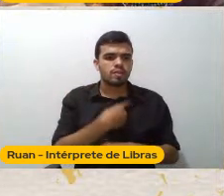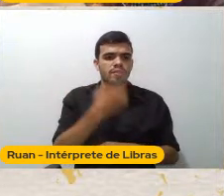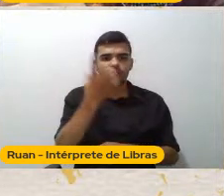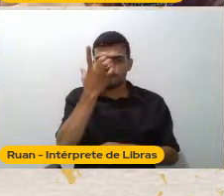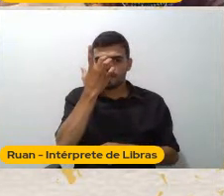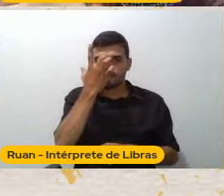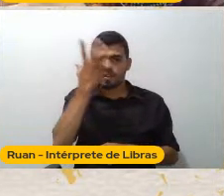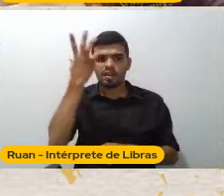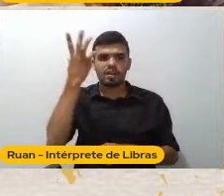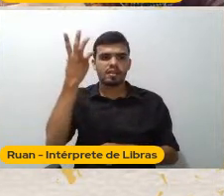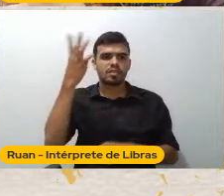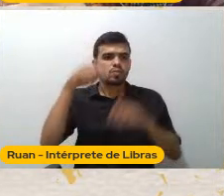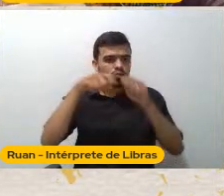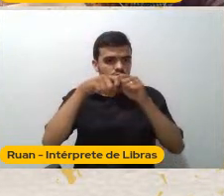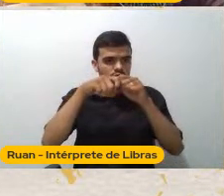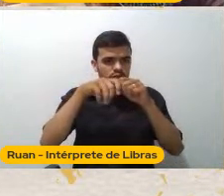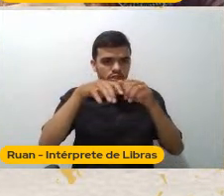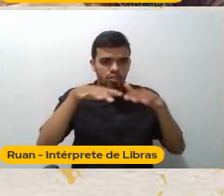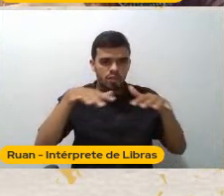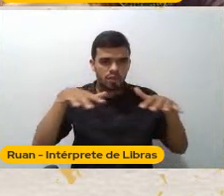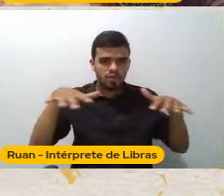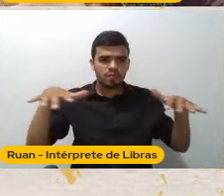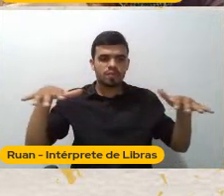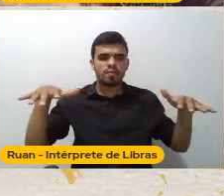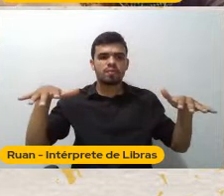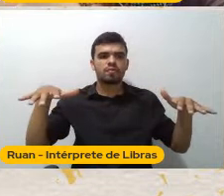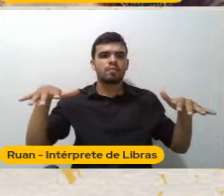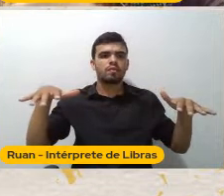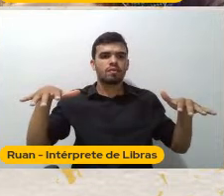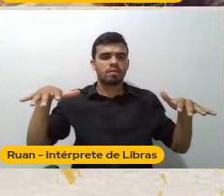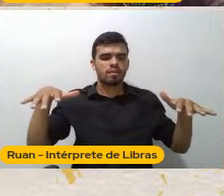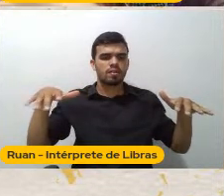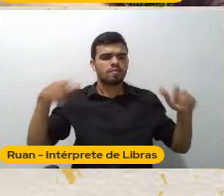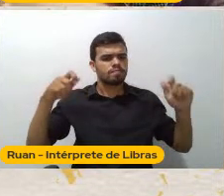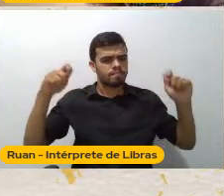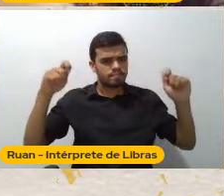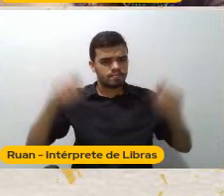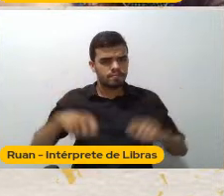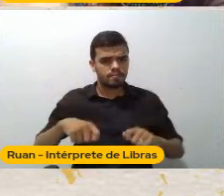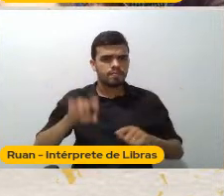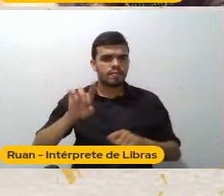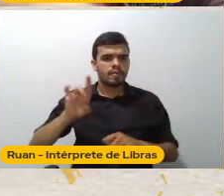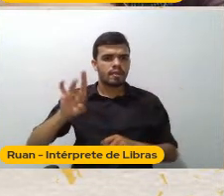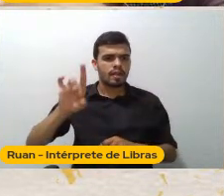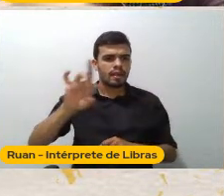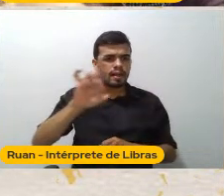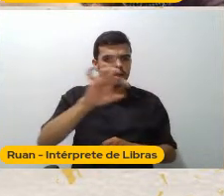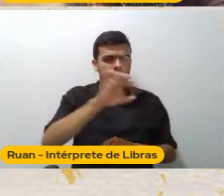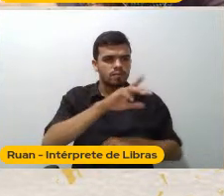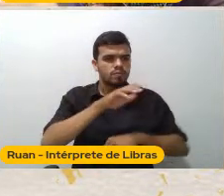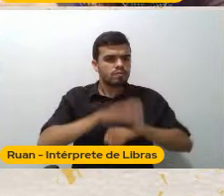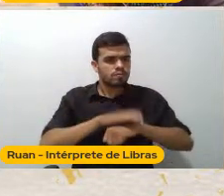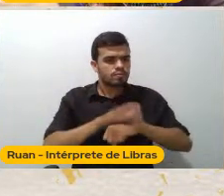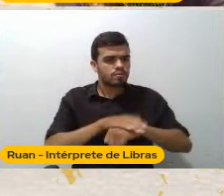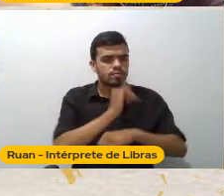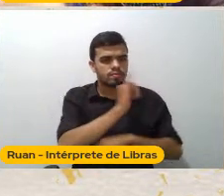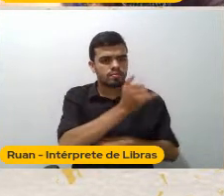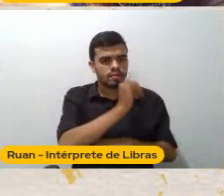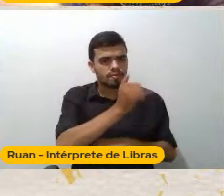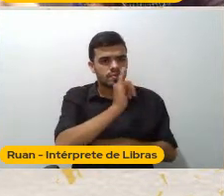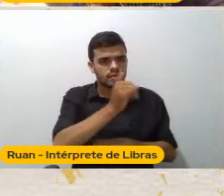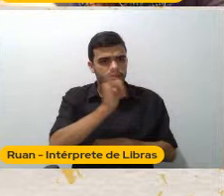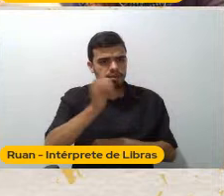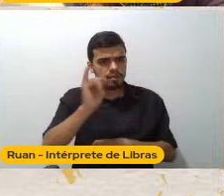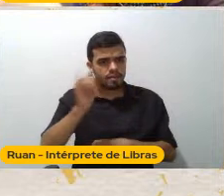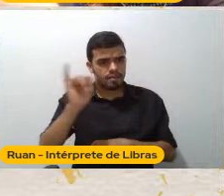ordem Essa ordem Da possibilidade Que cada um tem De se narrar Para que não seja narrado E